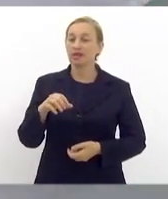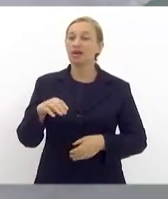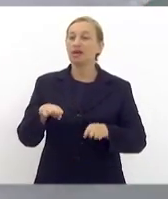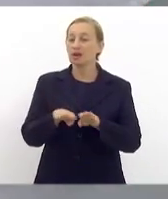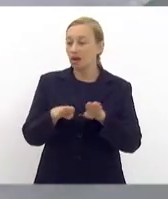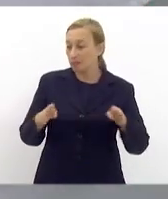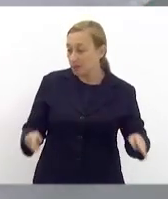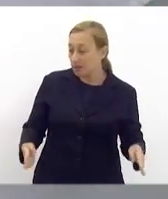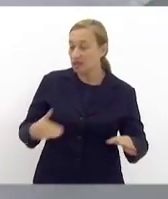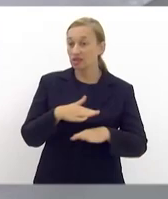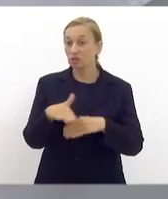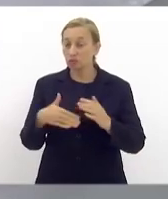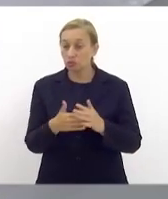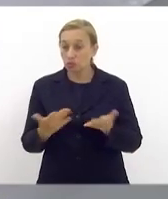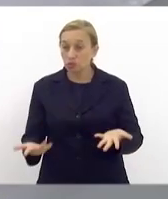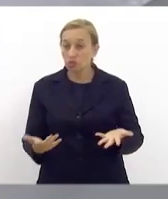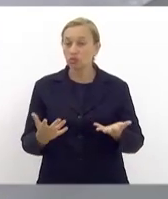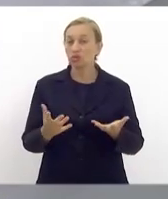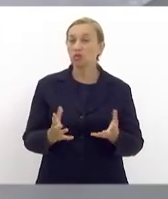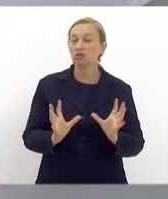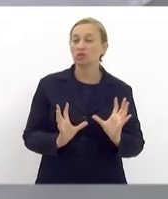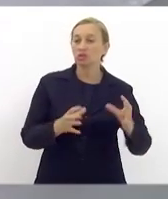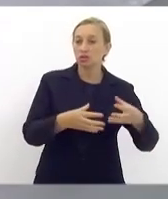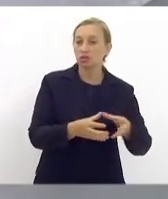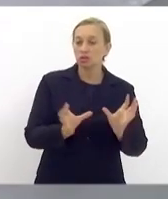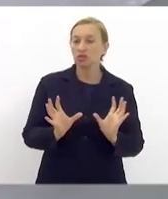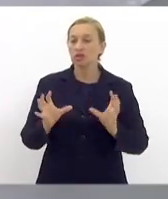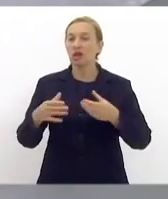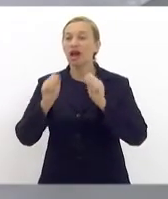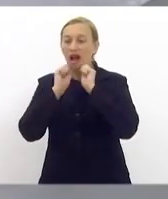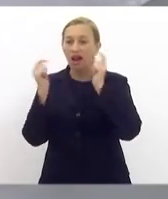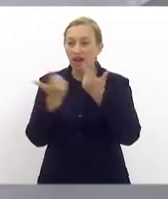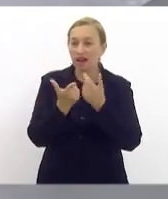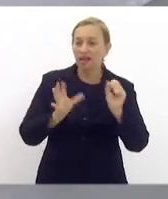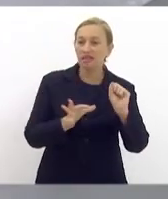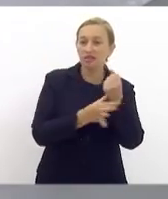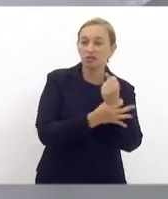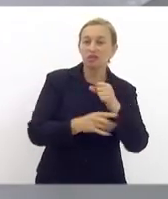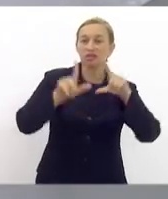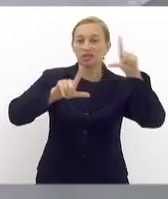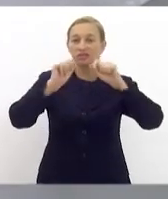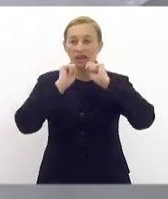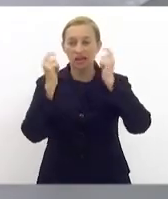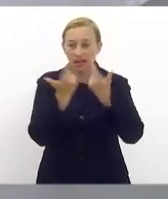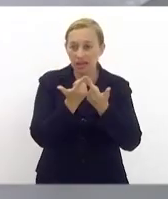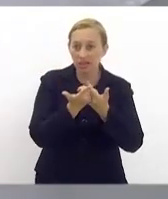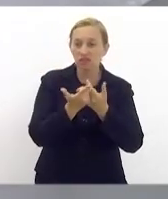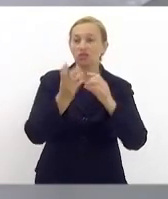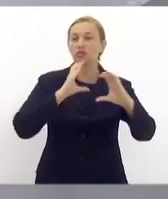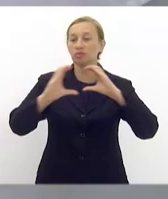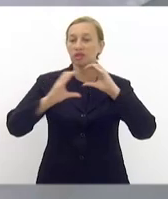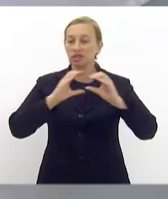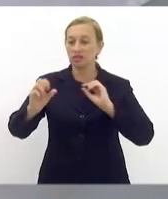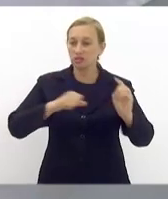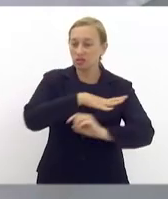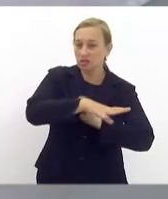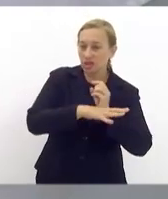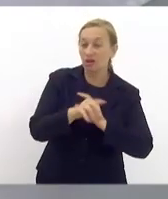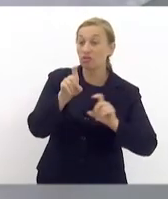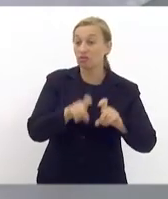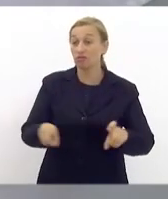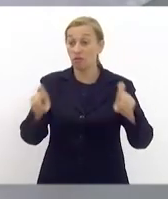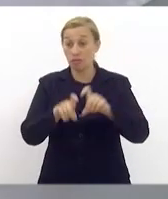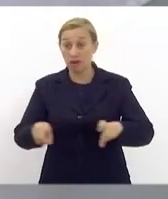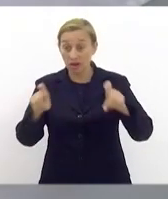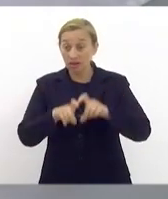da mesa, aos setores da Alerje, Segurança, TV Alerje, Comunicação Social e Informática,